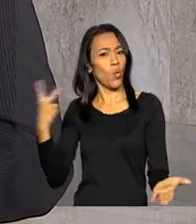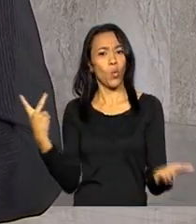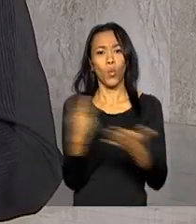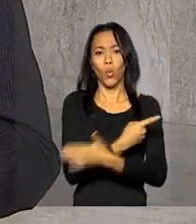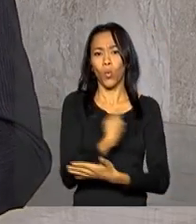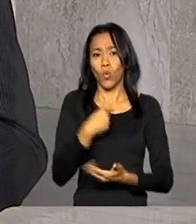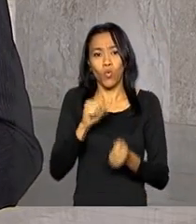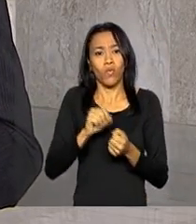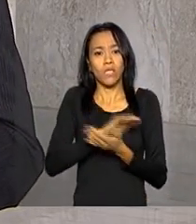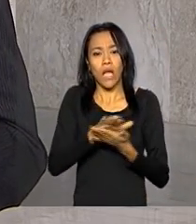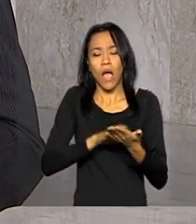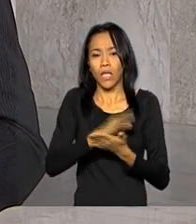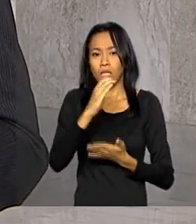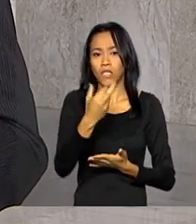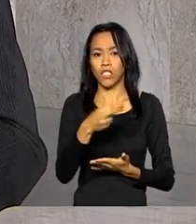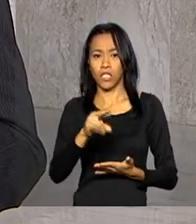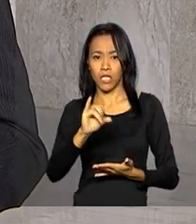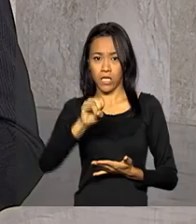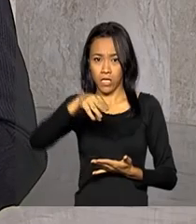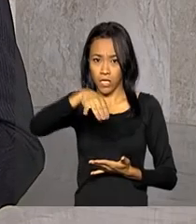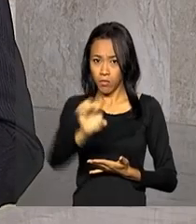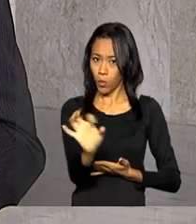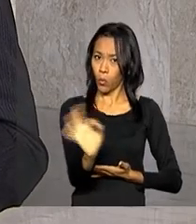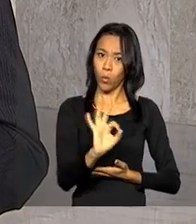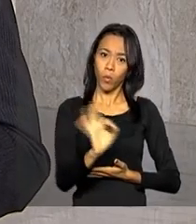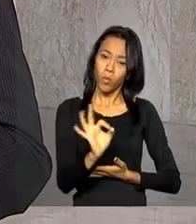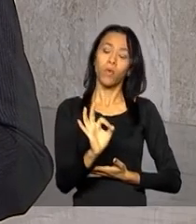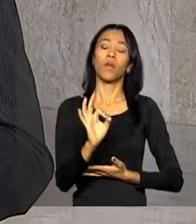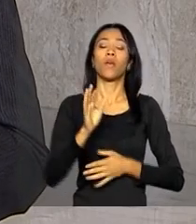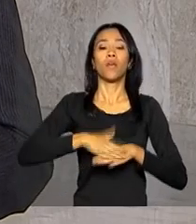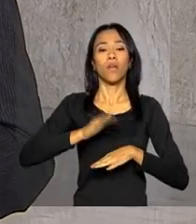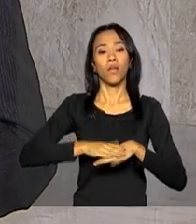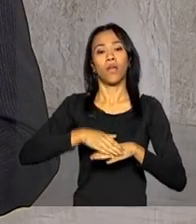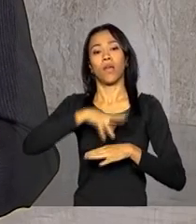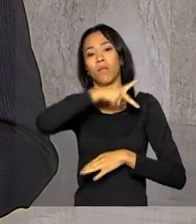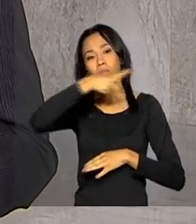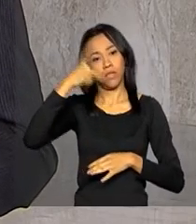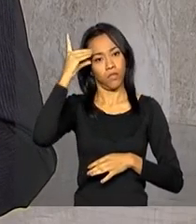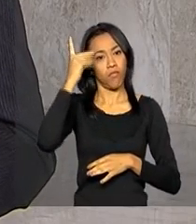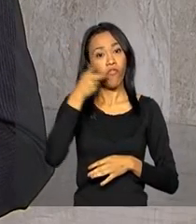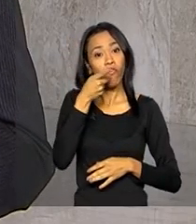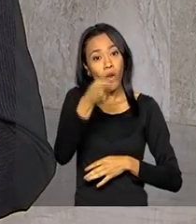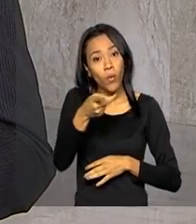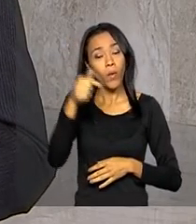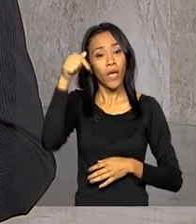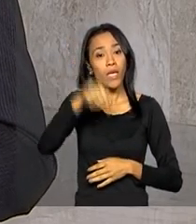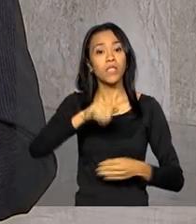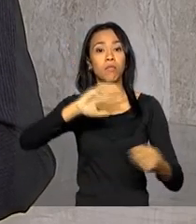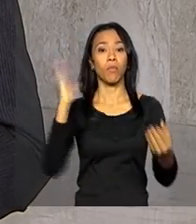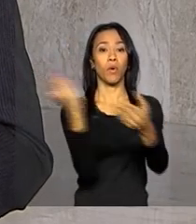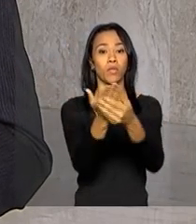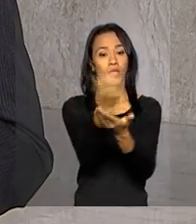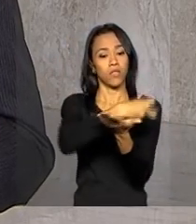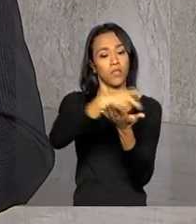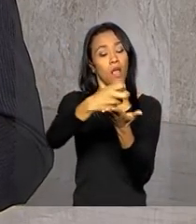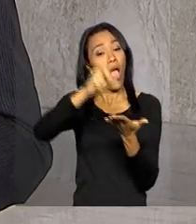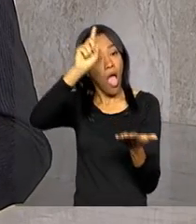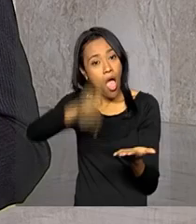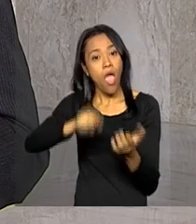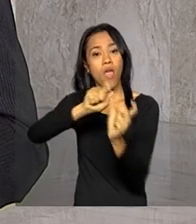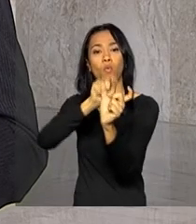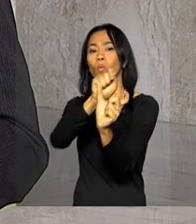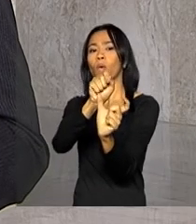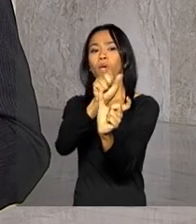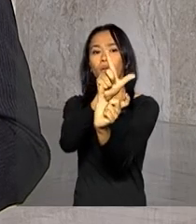isso nessa entrevista de ontem. A presidenta, segundo a presidenta Dilma Rousseff, esse processo trata-se de um golpe e